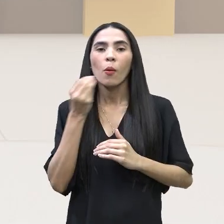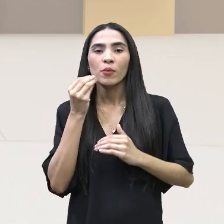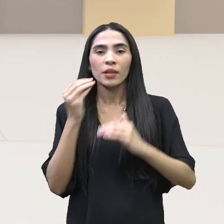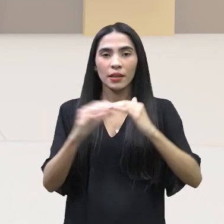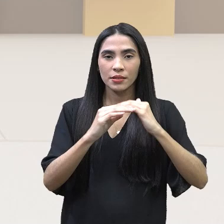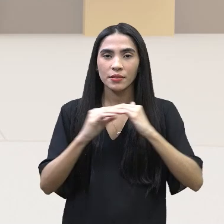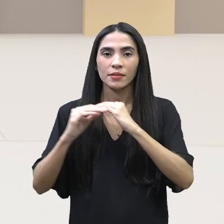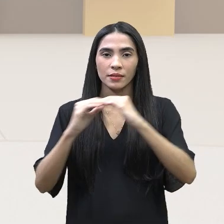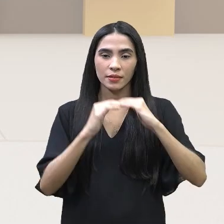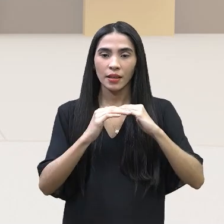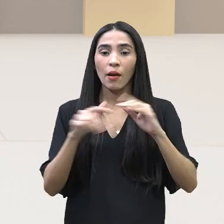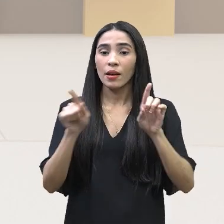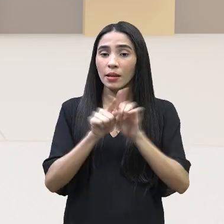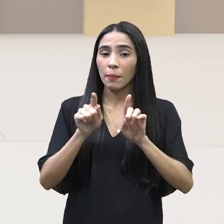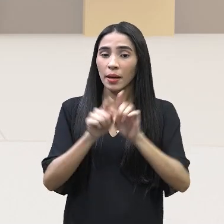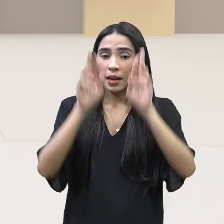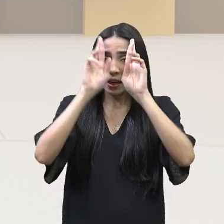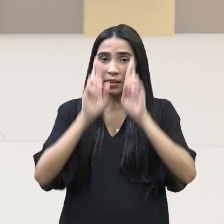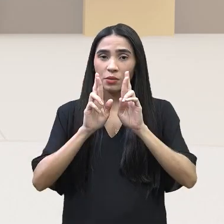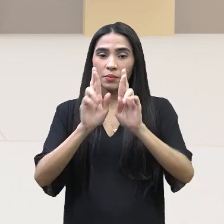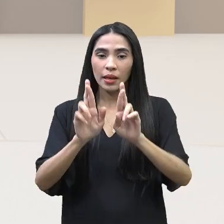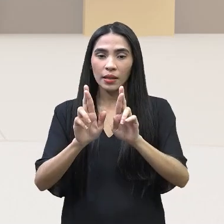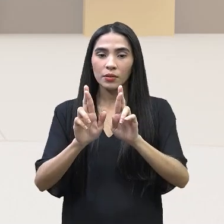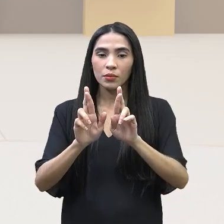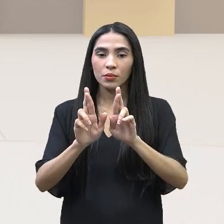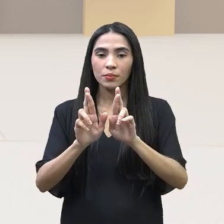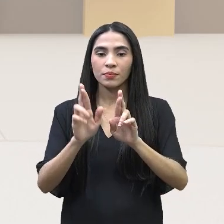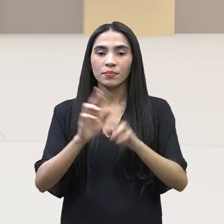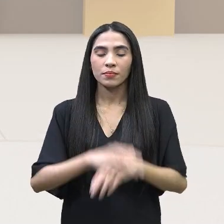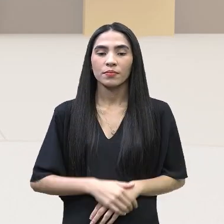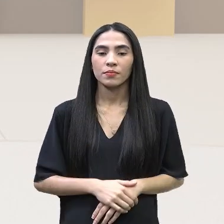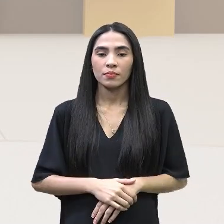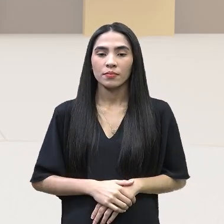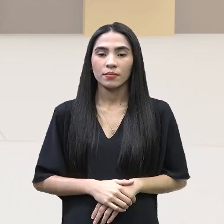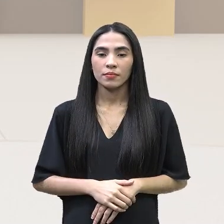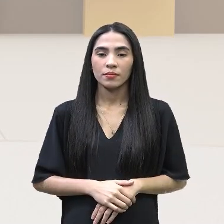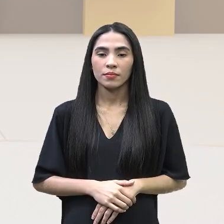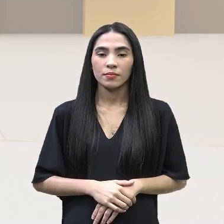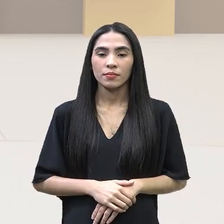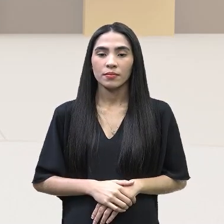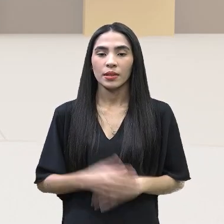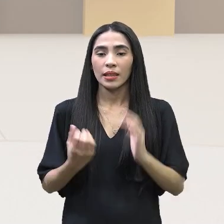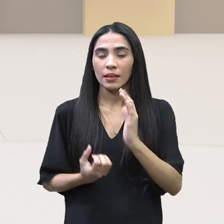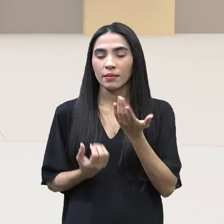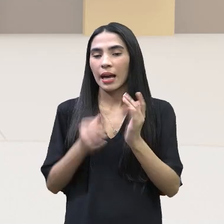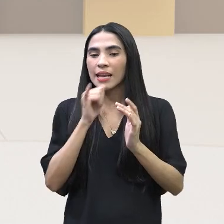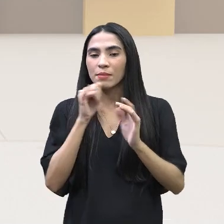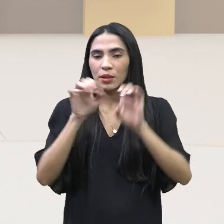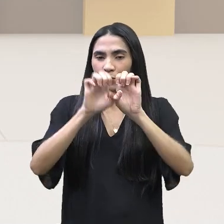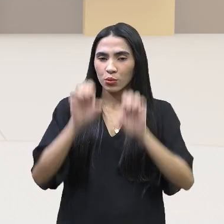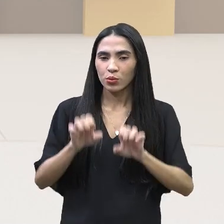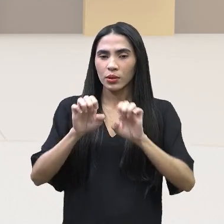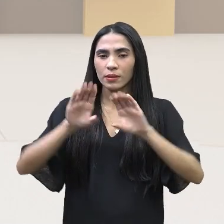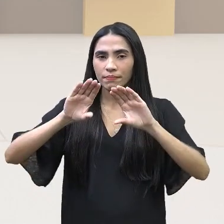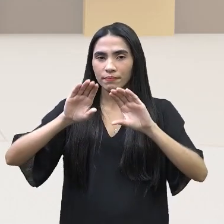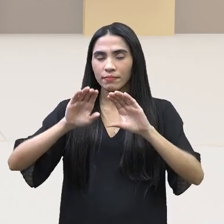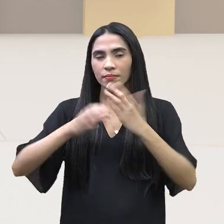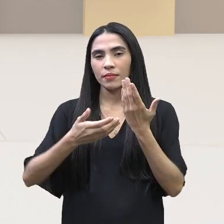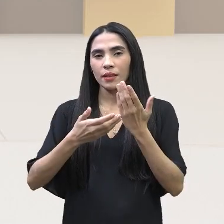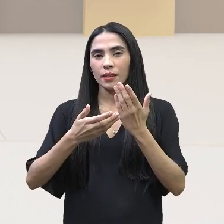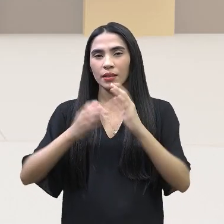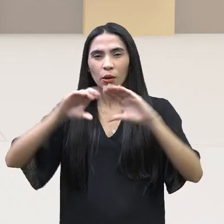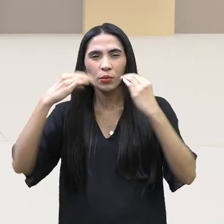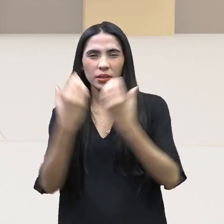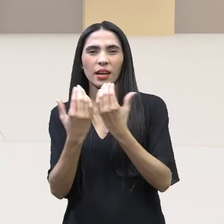e no respeito à diversidade na construção da cidadania? De que maneira? Olha só que